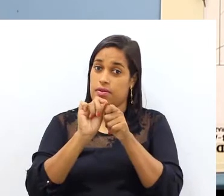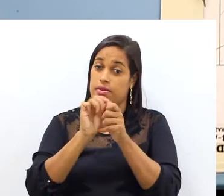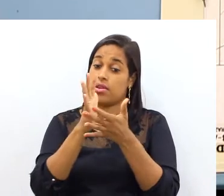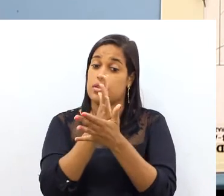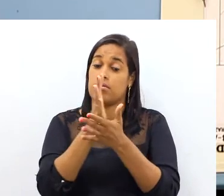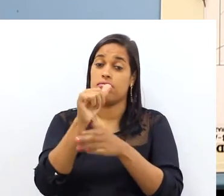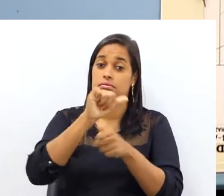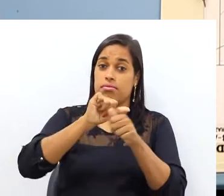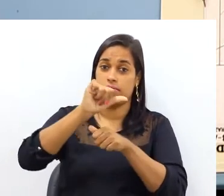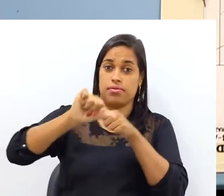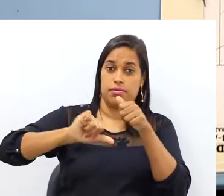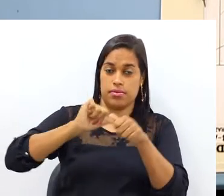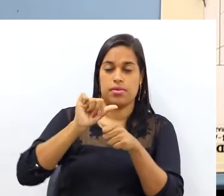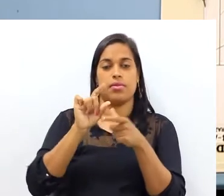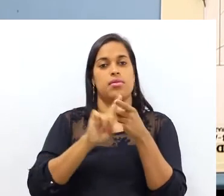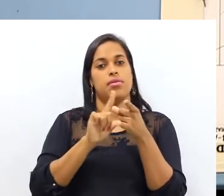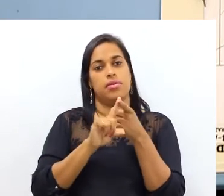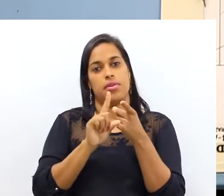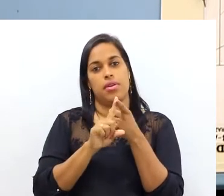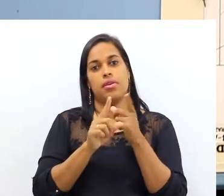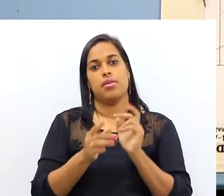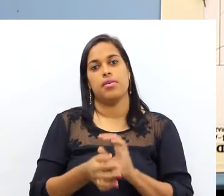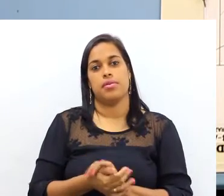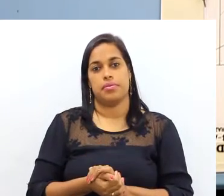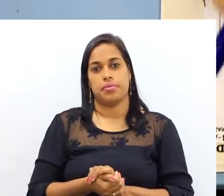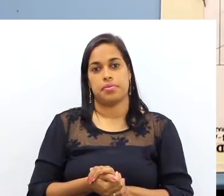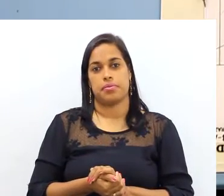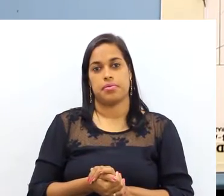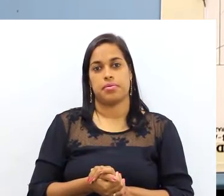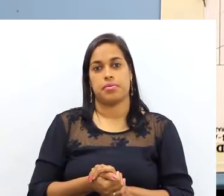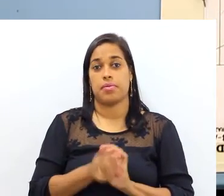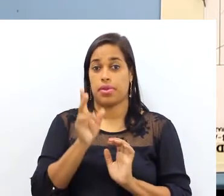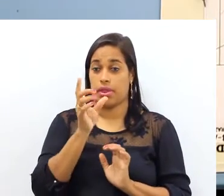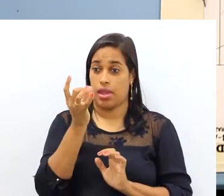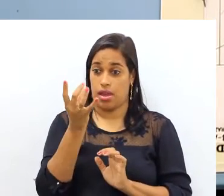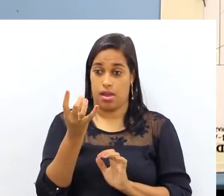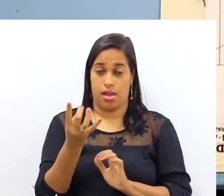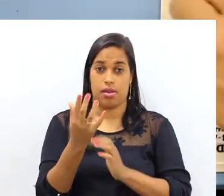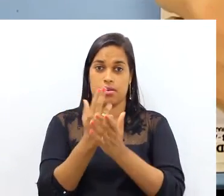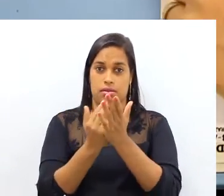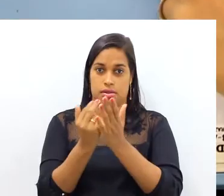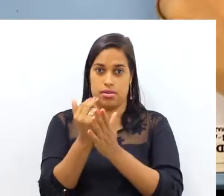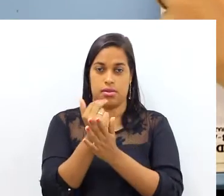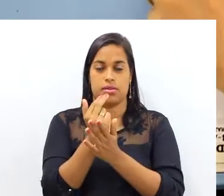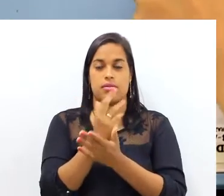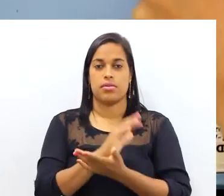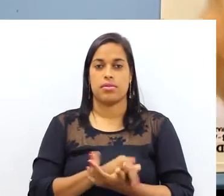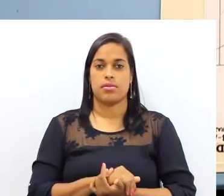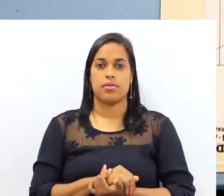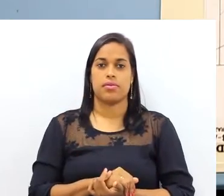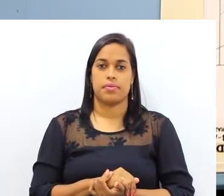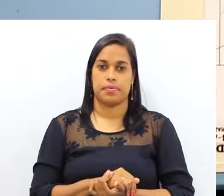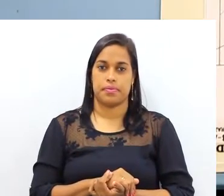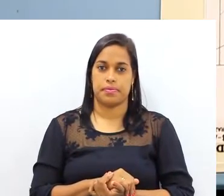E fazer algumas variações para acompanhar o desenho.